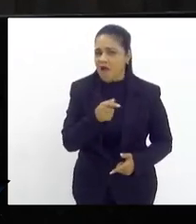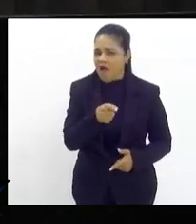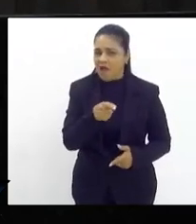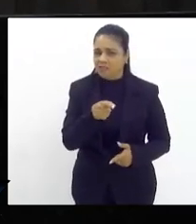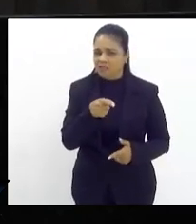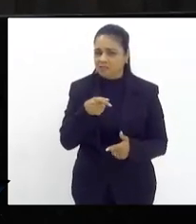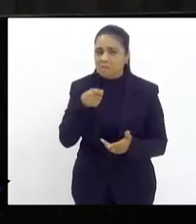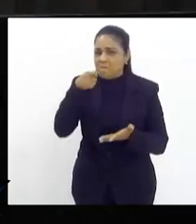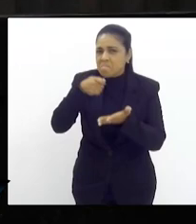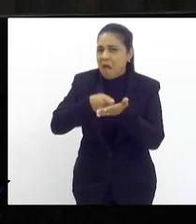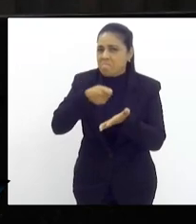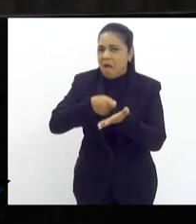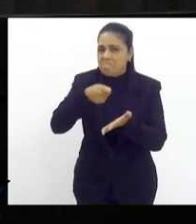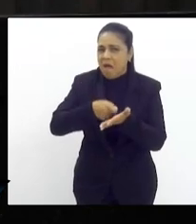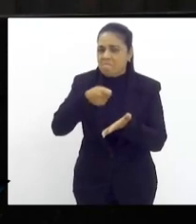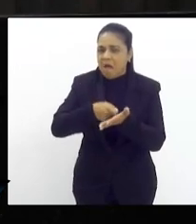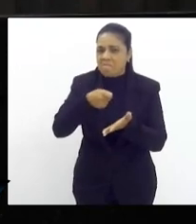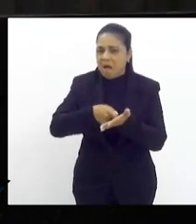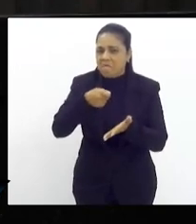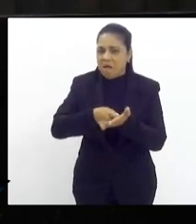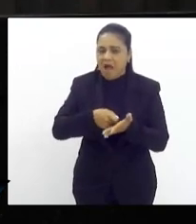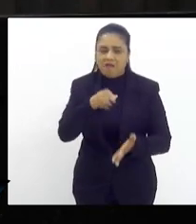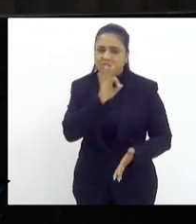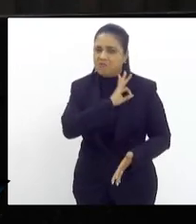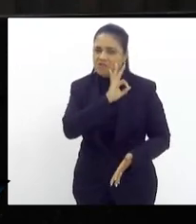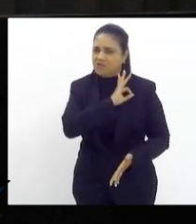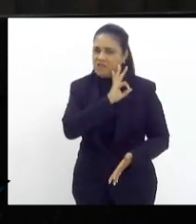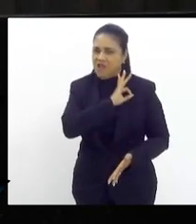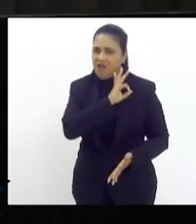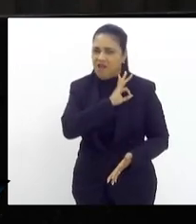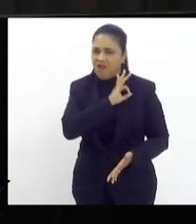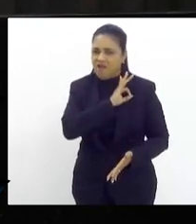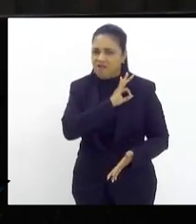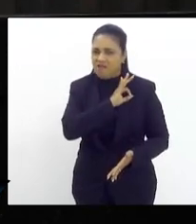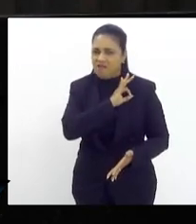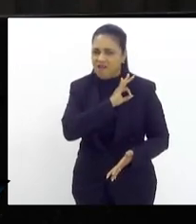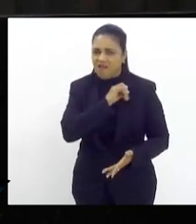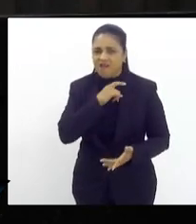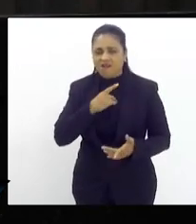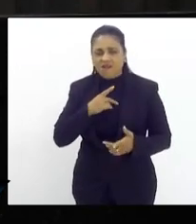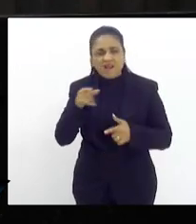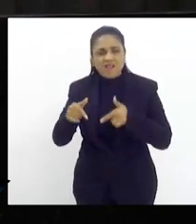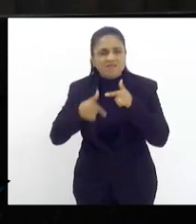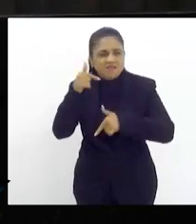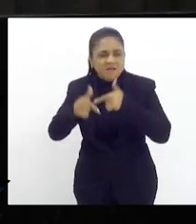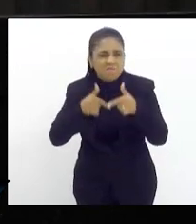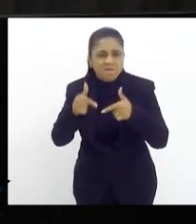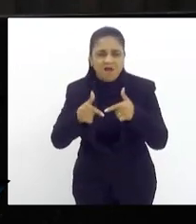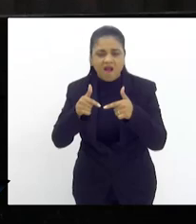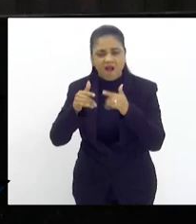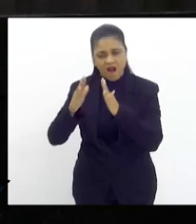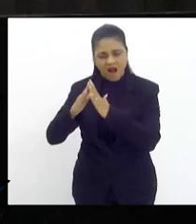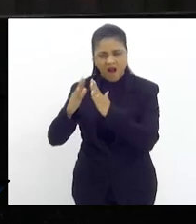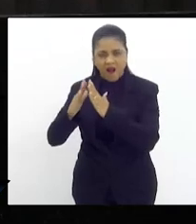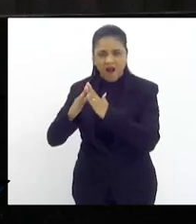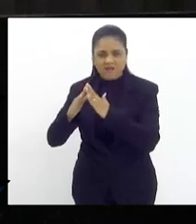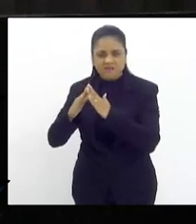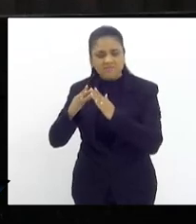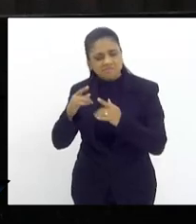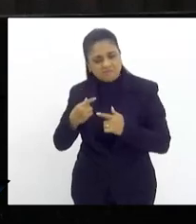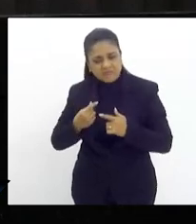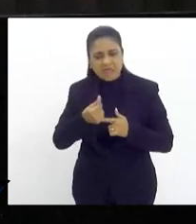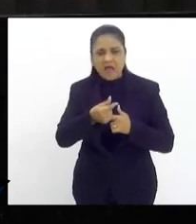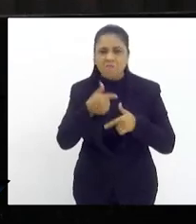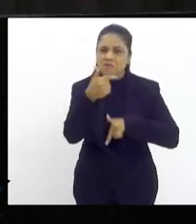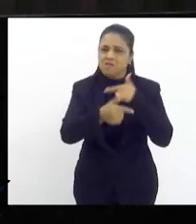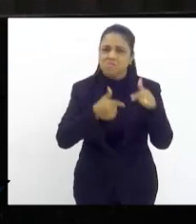das vezes saem de suas todas as vezes saem de suas casas para proteger pessoas que nem conhecem e aí eu digo a toda a população